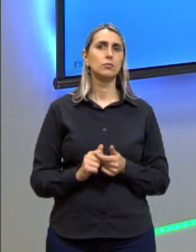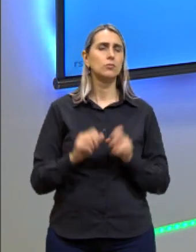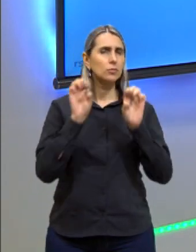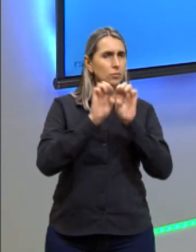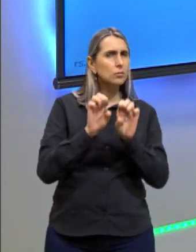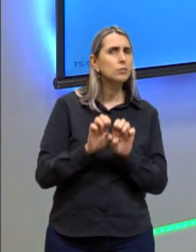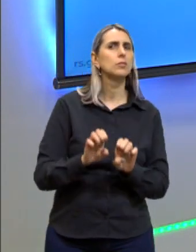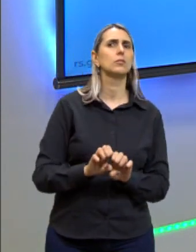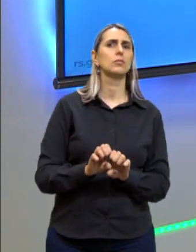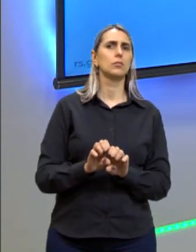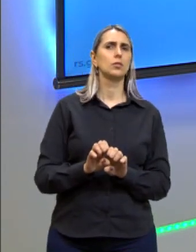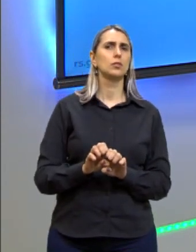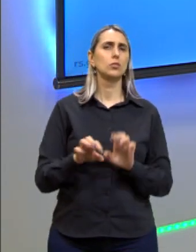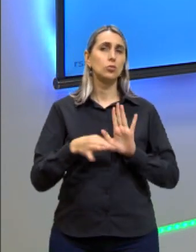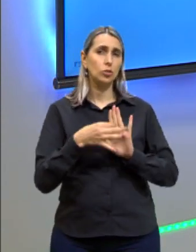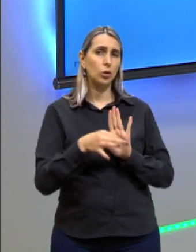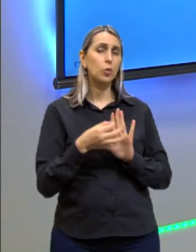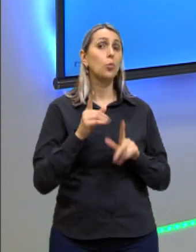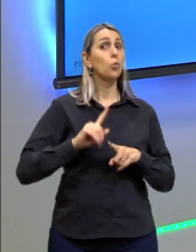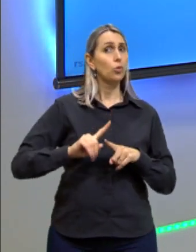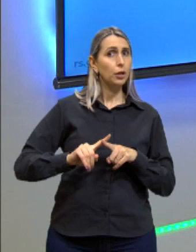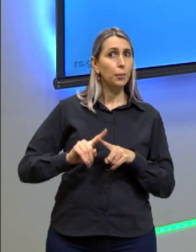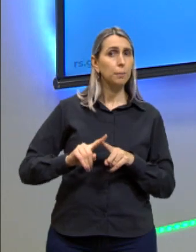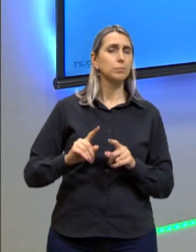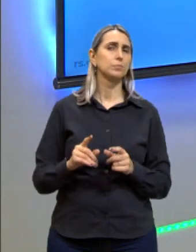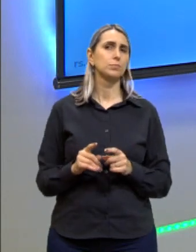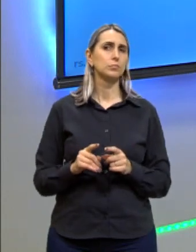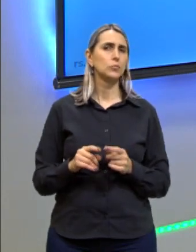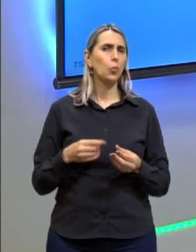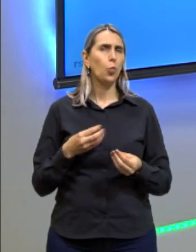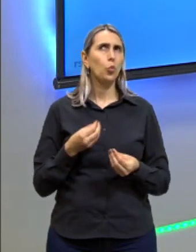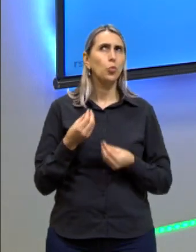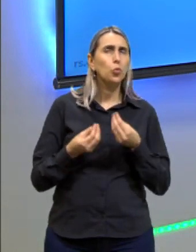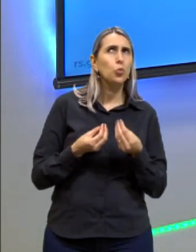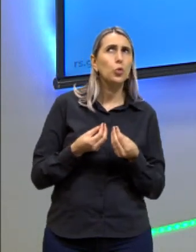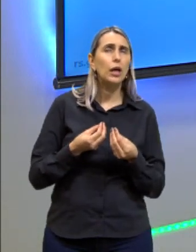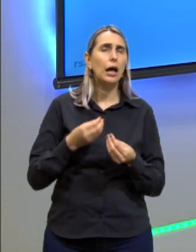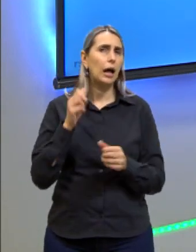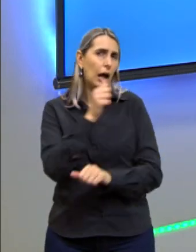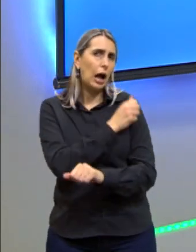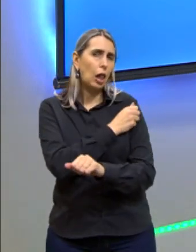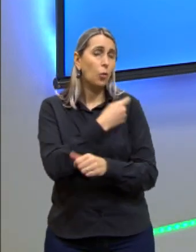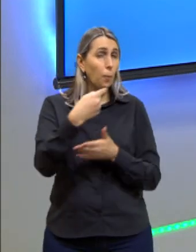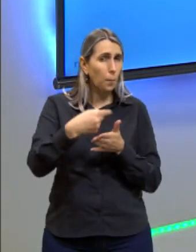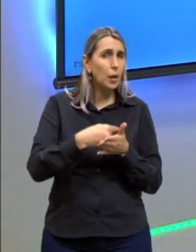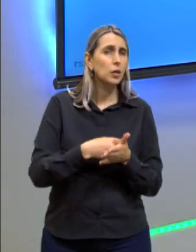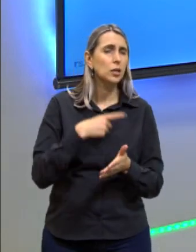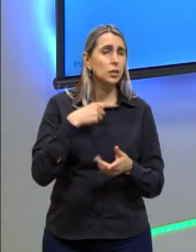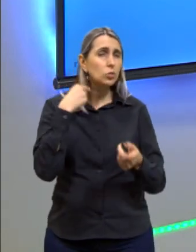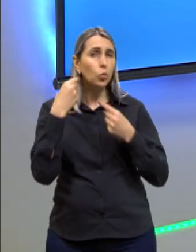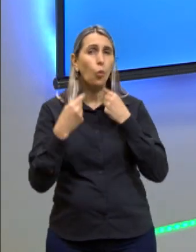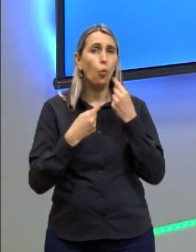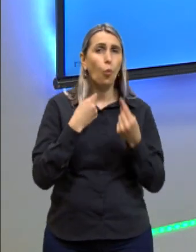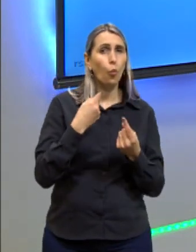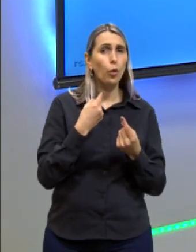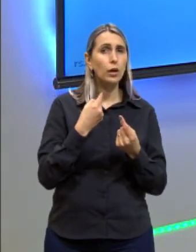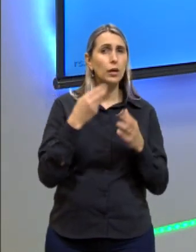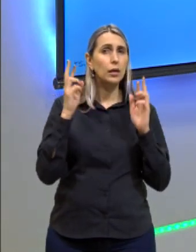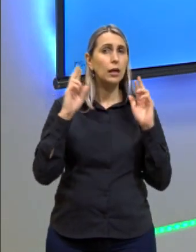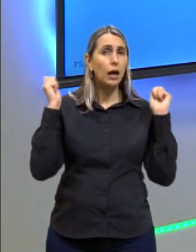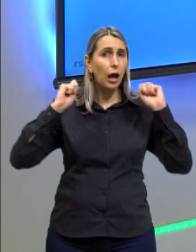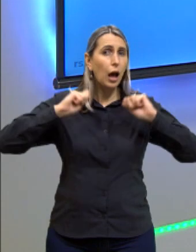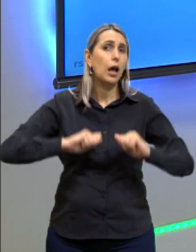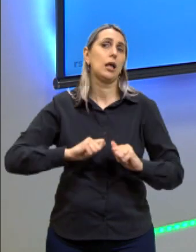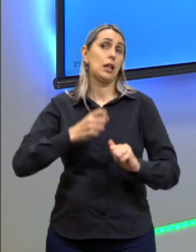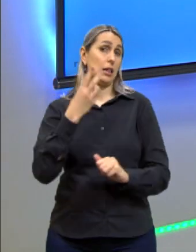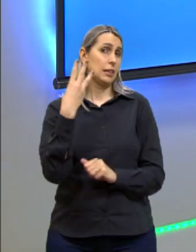estrutura, de argumento. Por quê? Porque muitos alunos me perguntam, e eles têm muitas dúvidas, em relação à competência